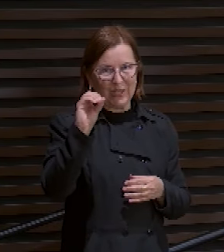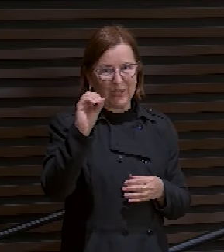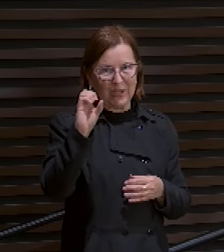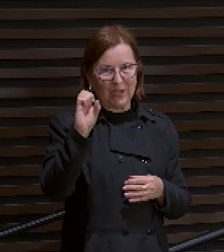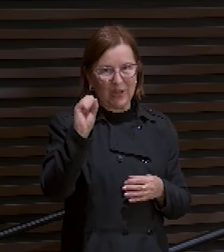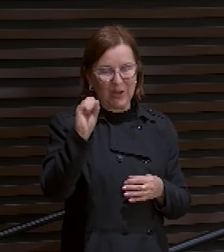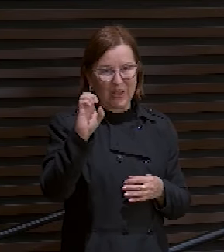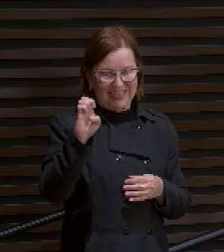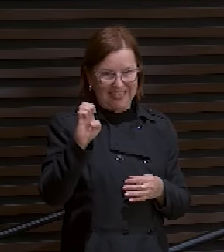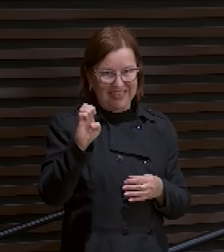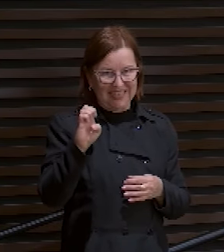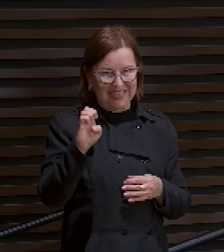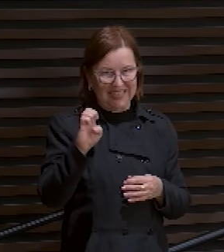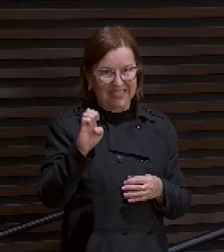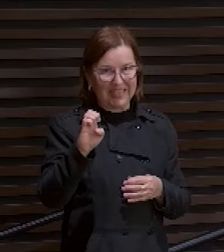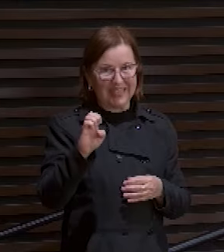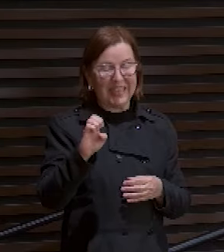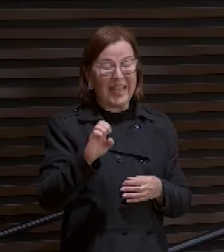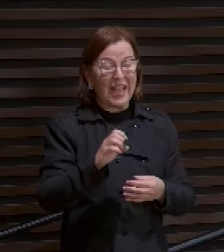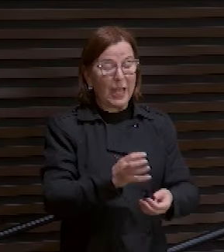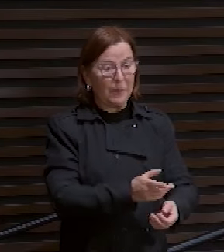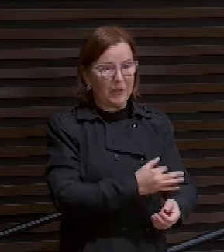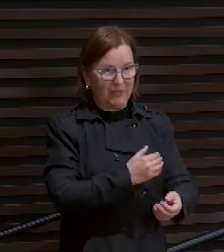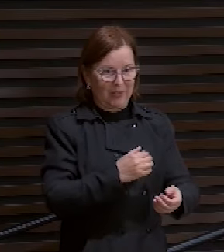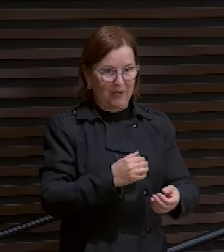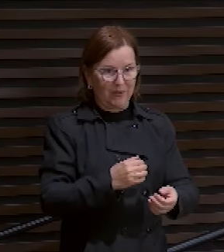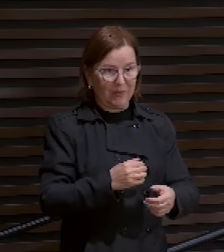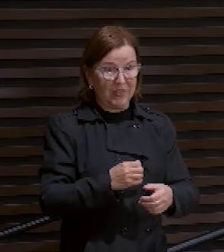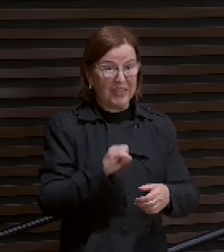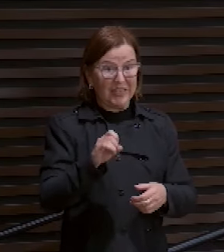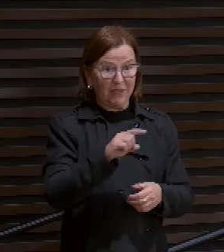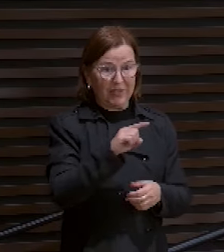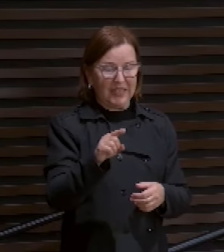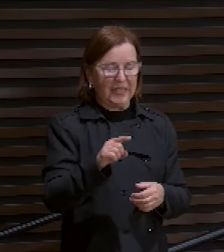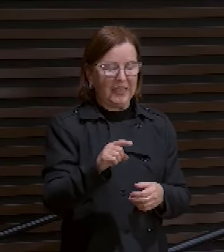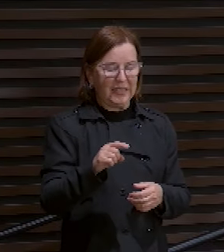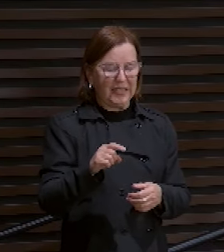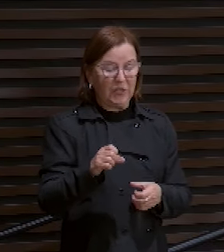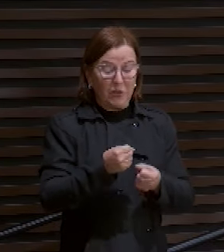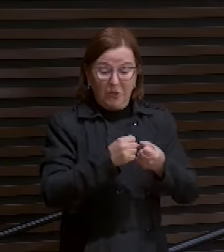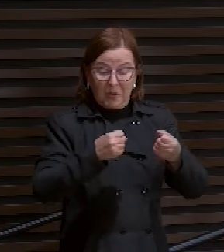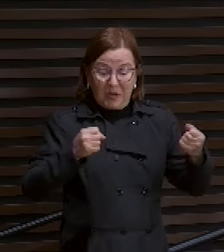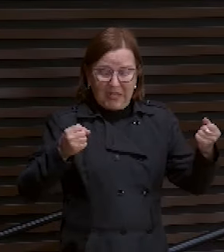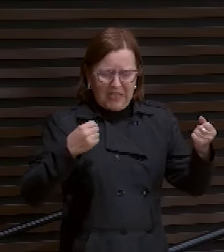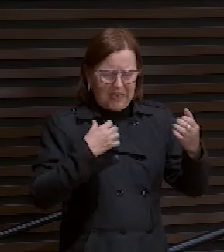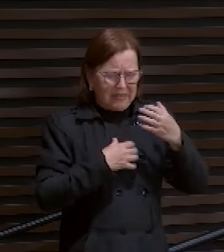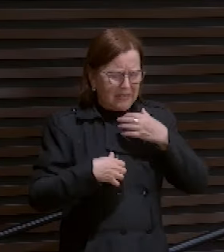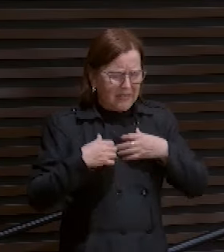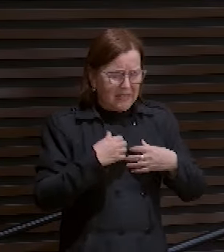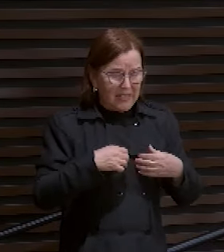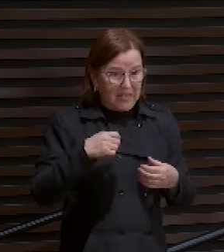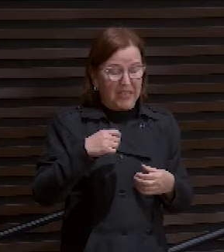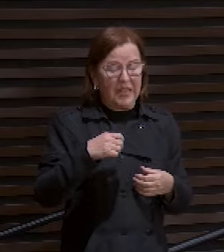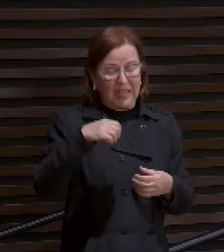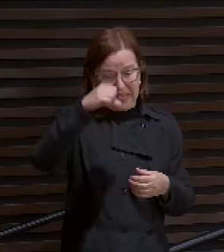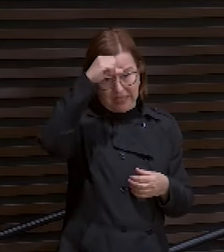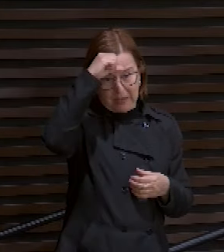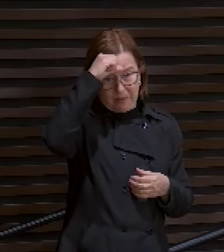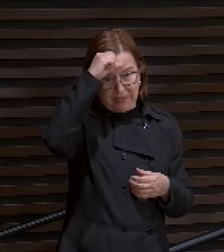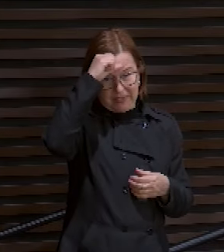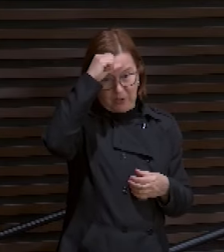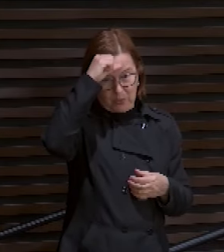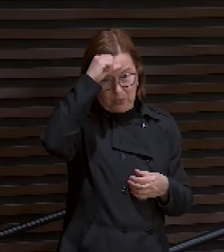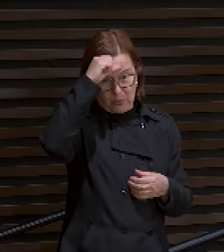agonia. Uma grande aflição. Uma grande sofrimento. Uma depressão. Rompe os